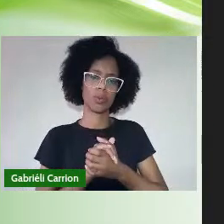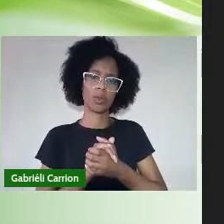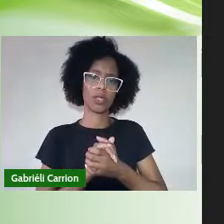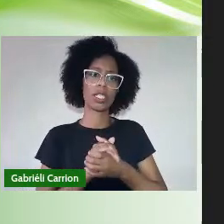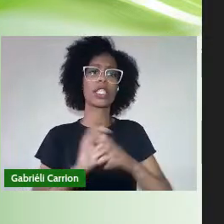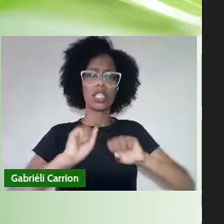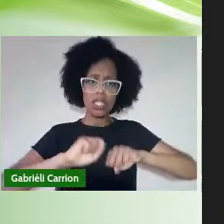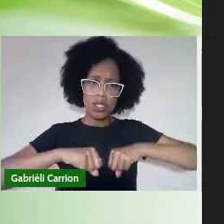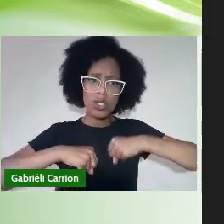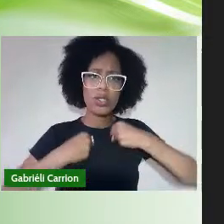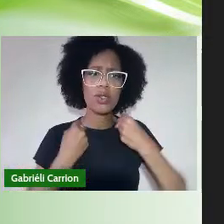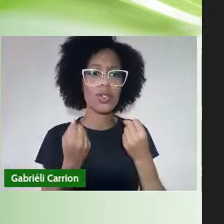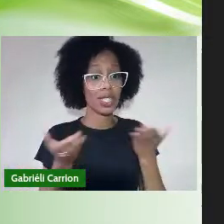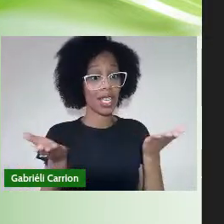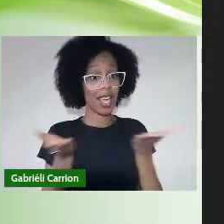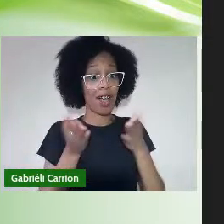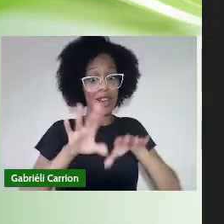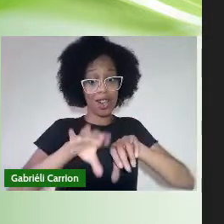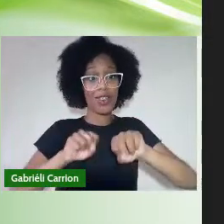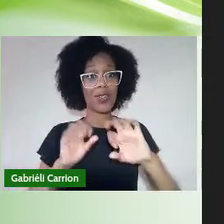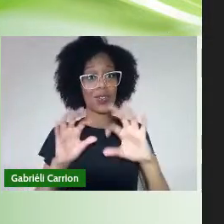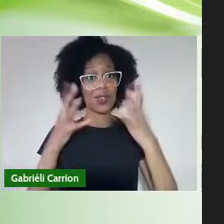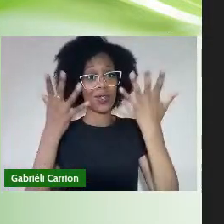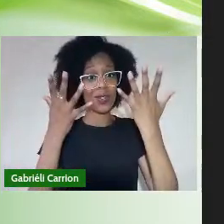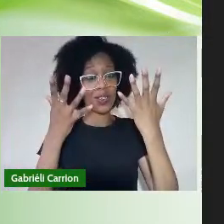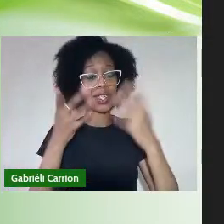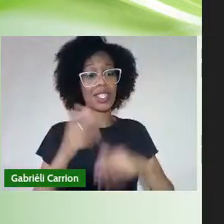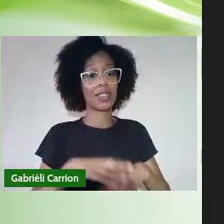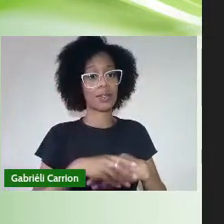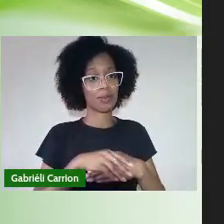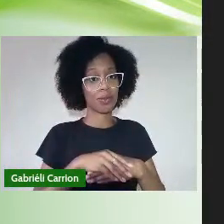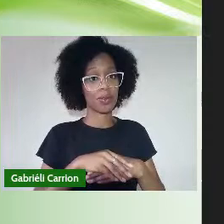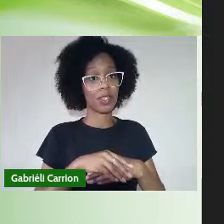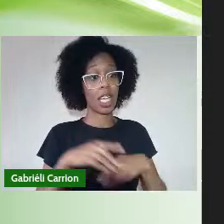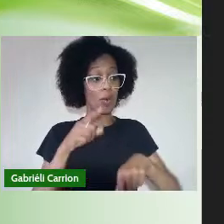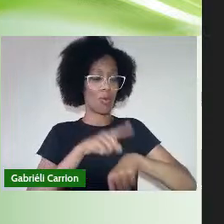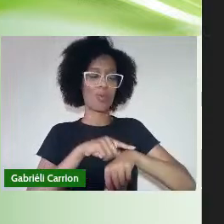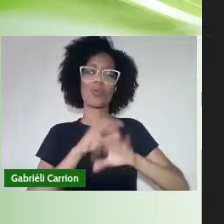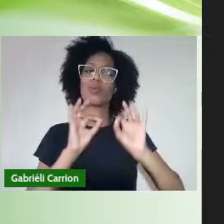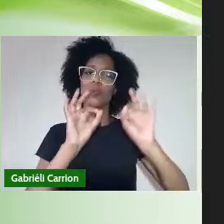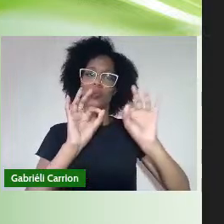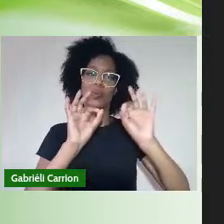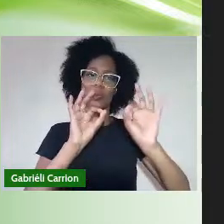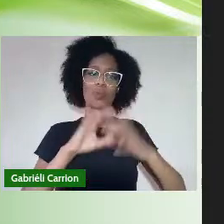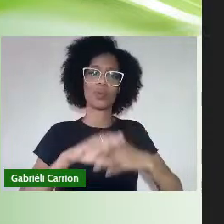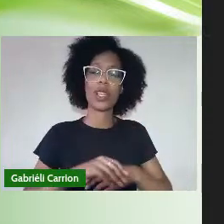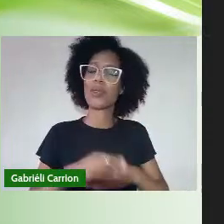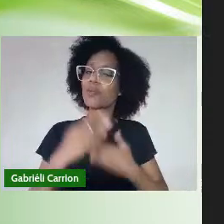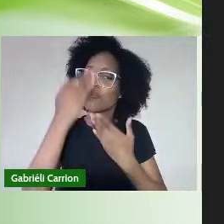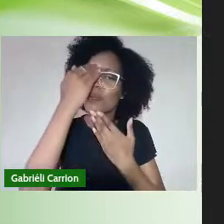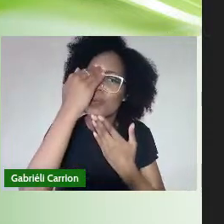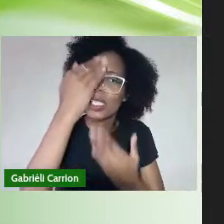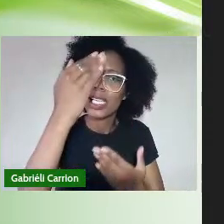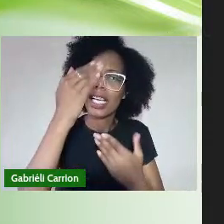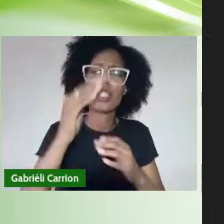evento A realização Deste momento Muito obrigada Sucesso E parabéns A todos